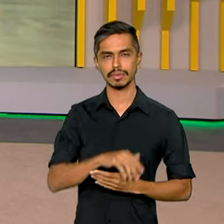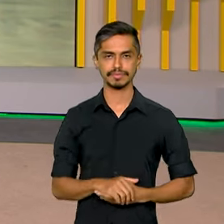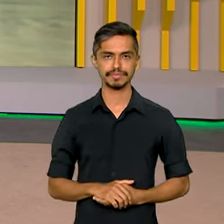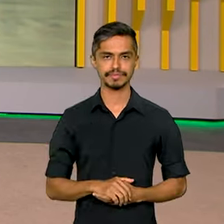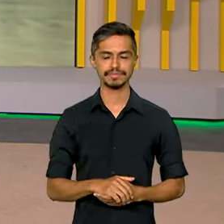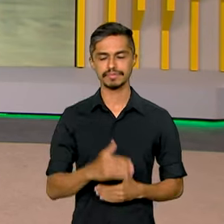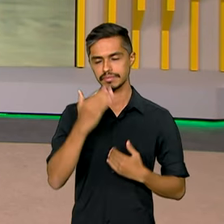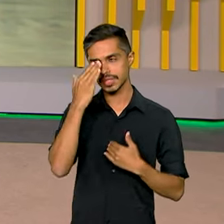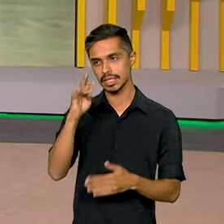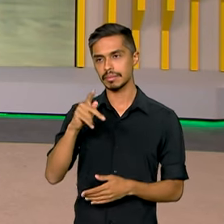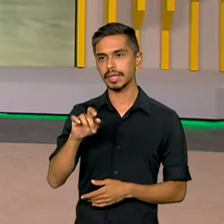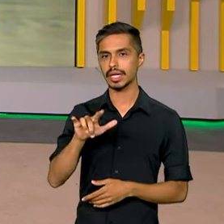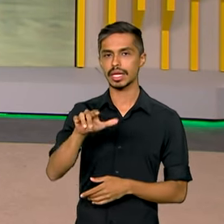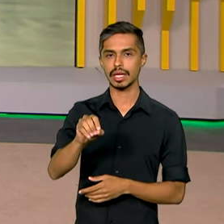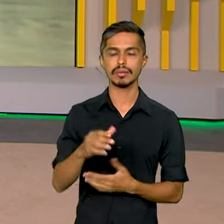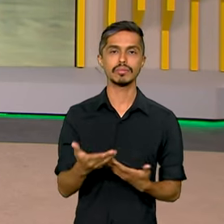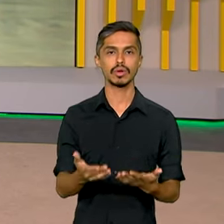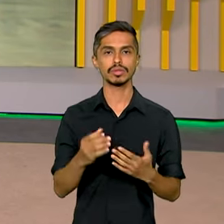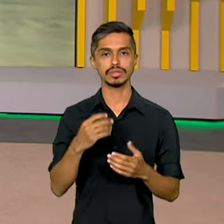Obrigada, Pablo, pelas suas informações. Gabi. Gabi.